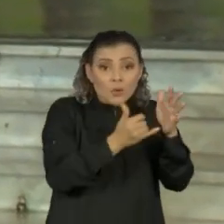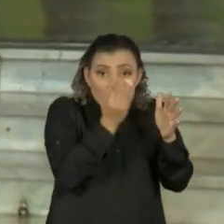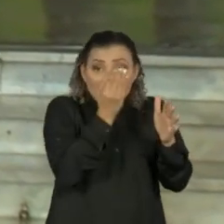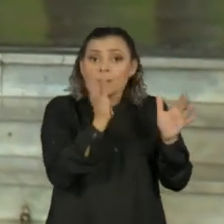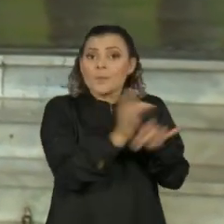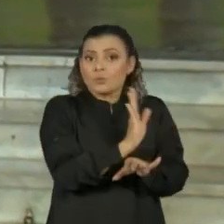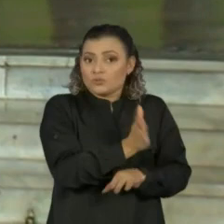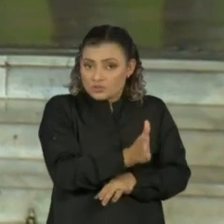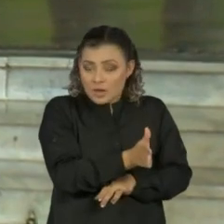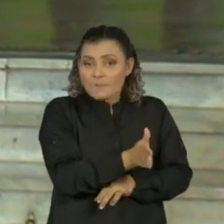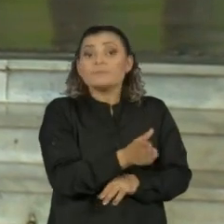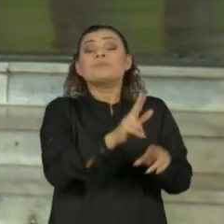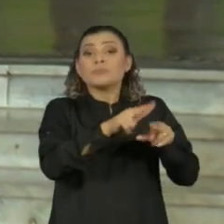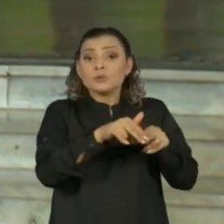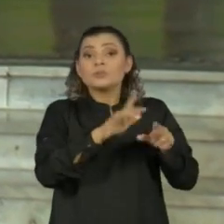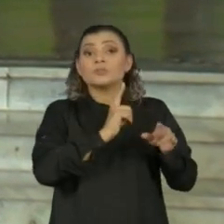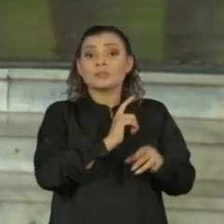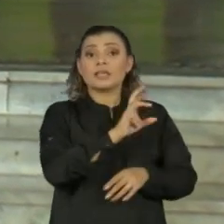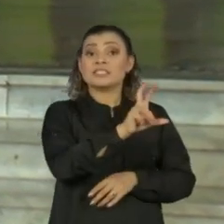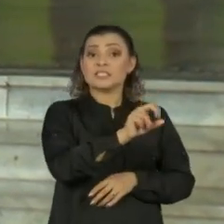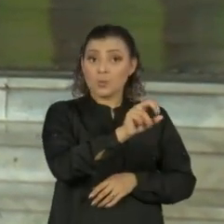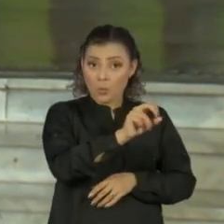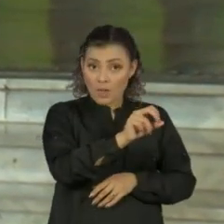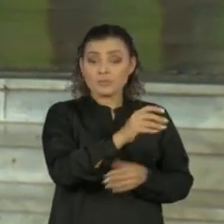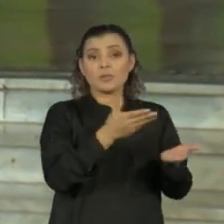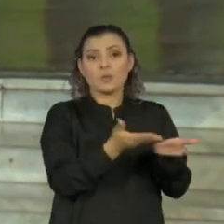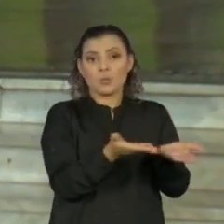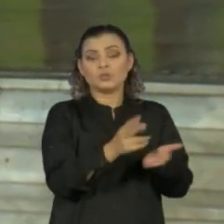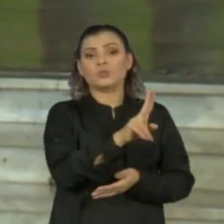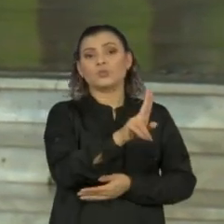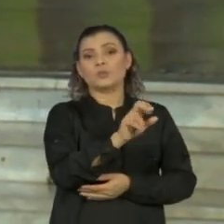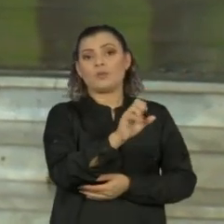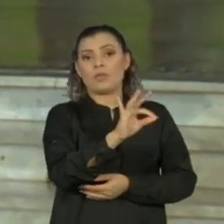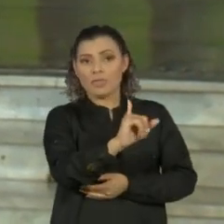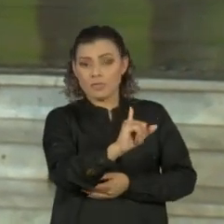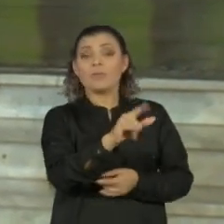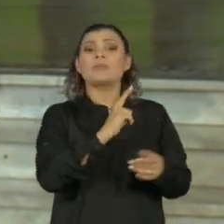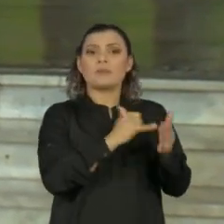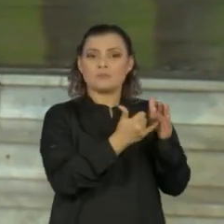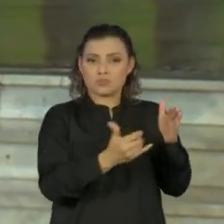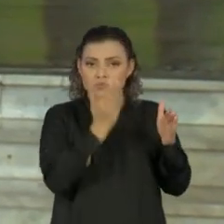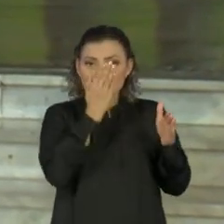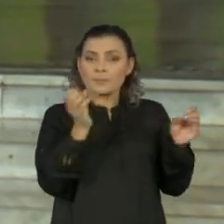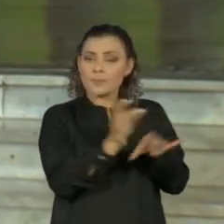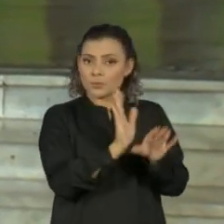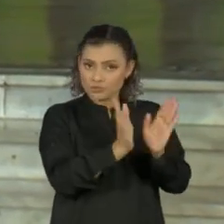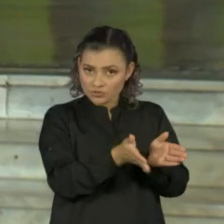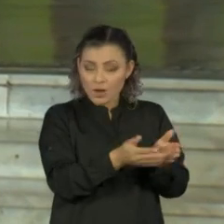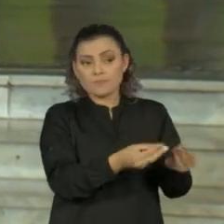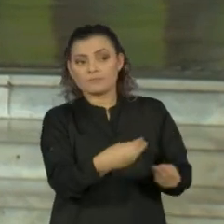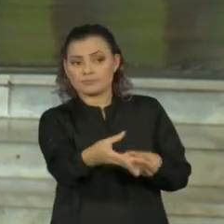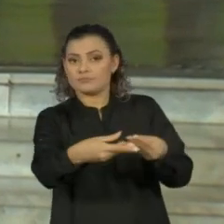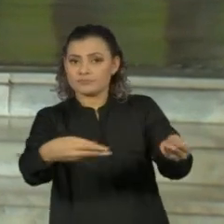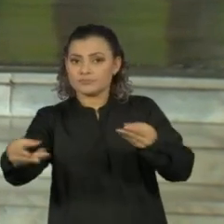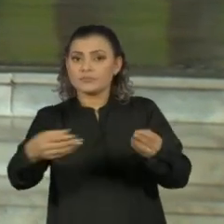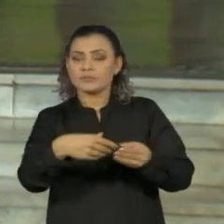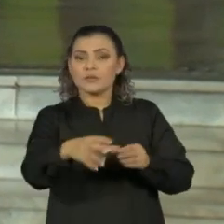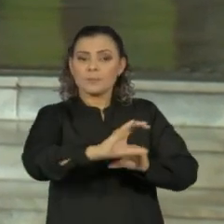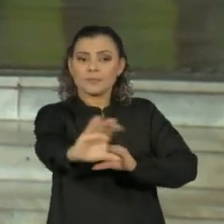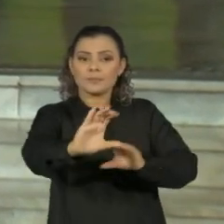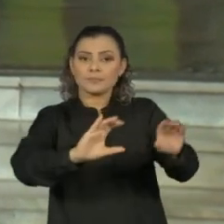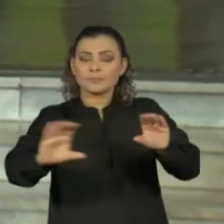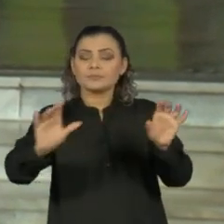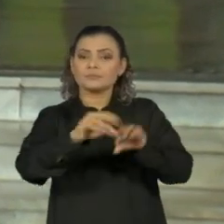esses leitos da Baixada, os 50 autorizados de UTI já têm os respiradores, então faz parte, enfim, da expansão dos